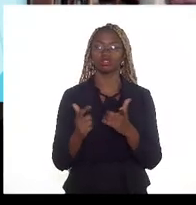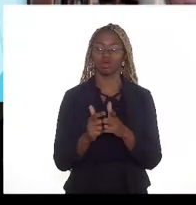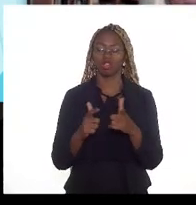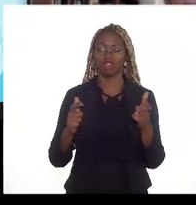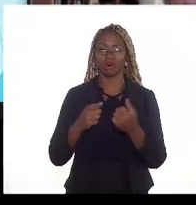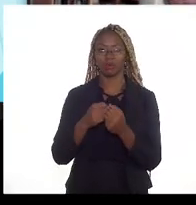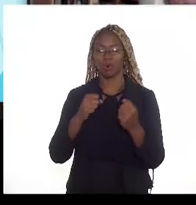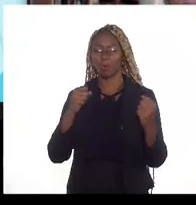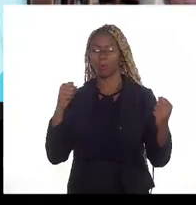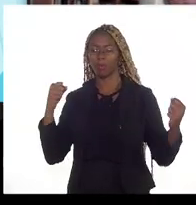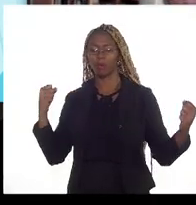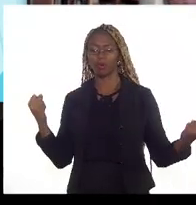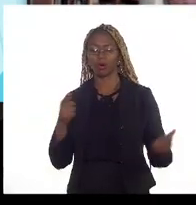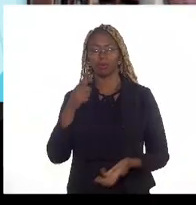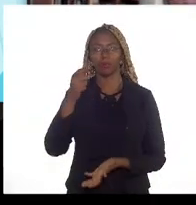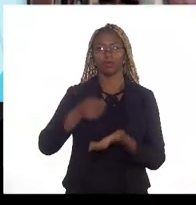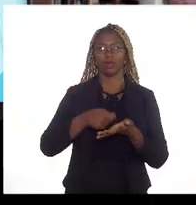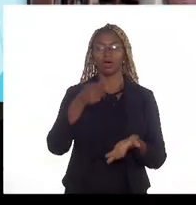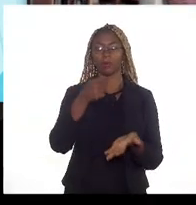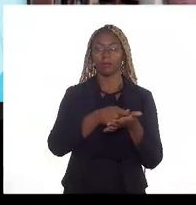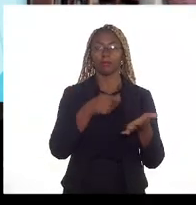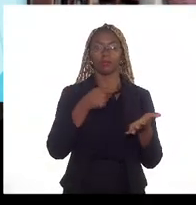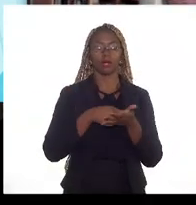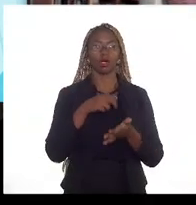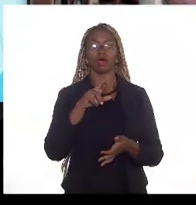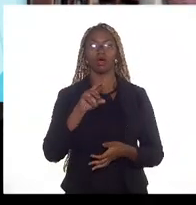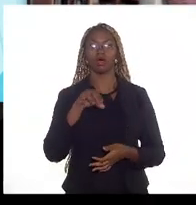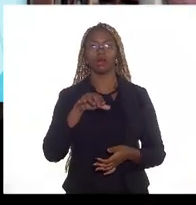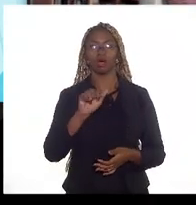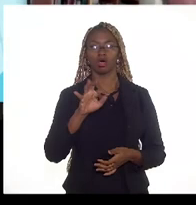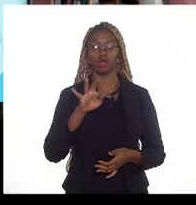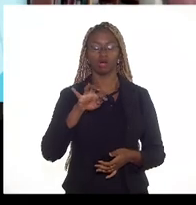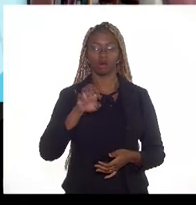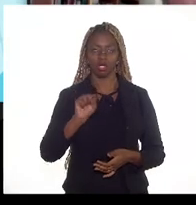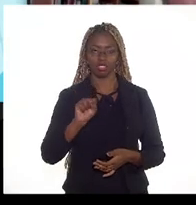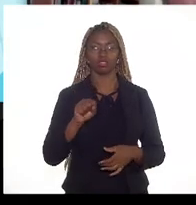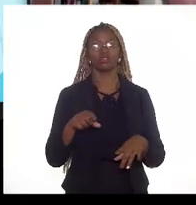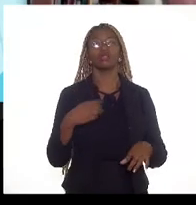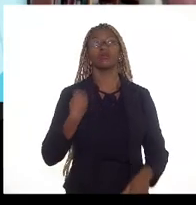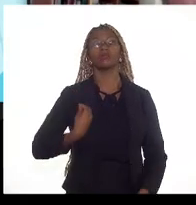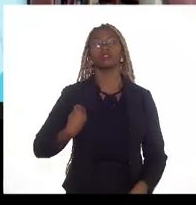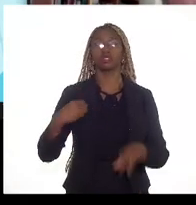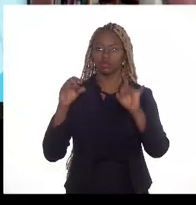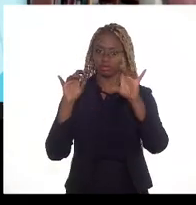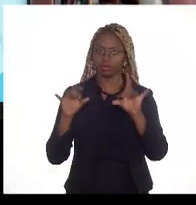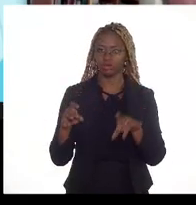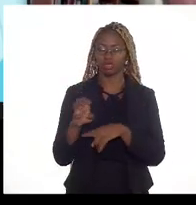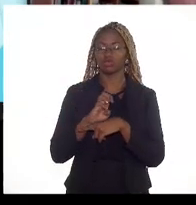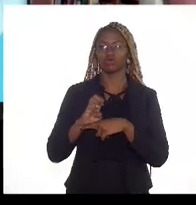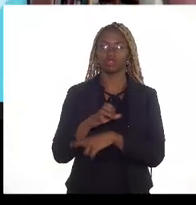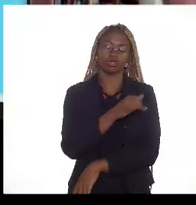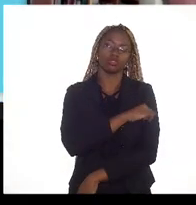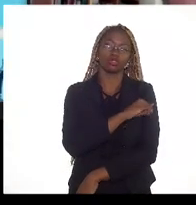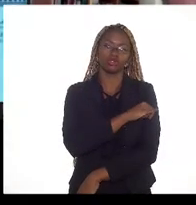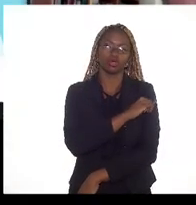que pagam royalties e participações especiais ao estado do Rio de Janeiro